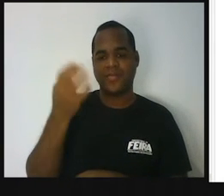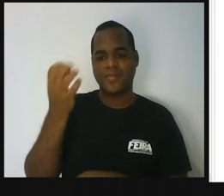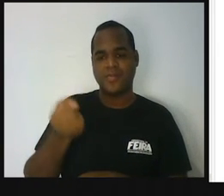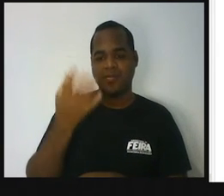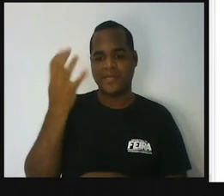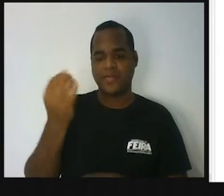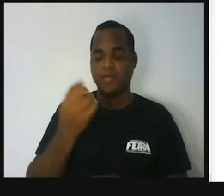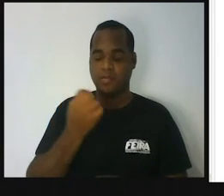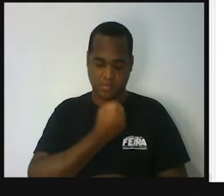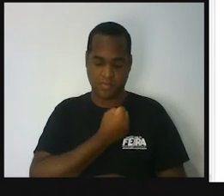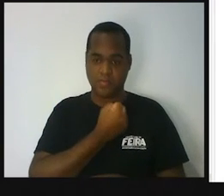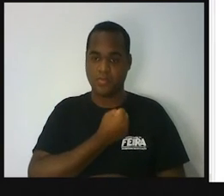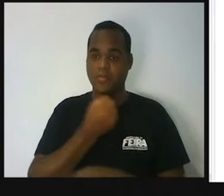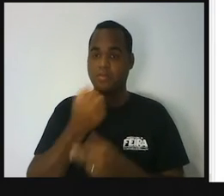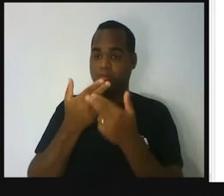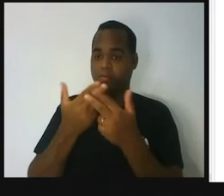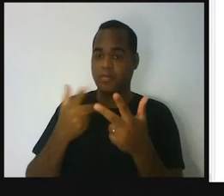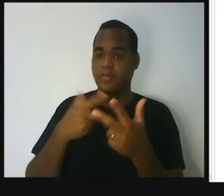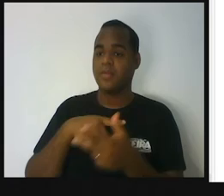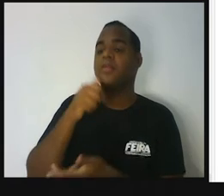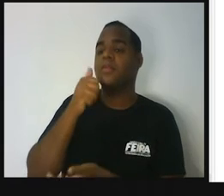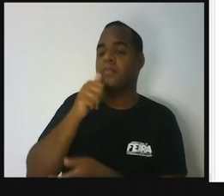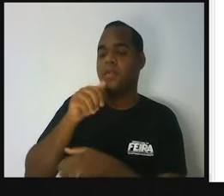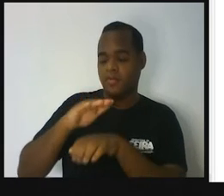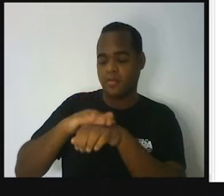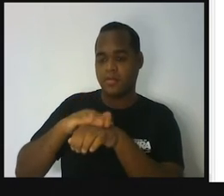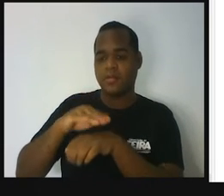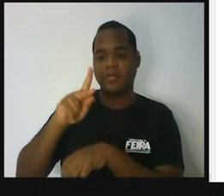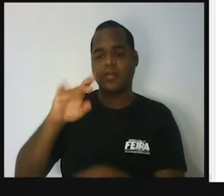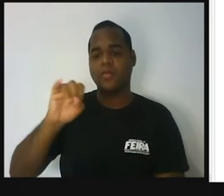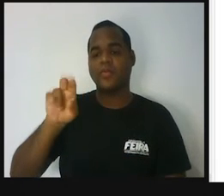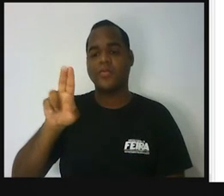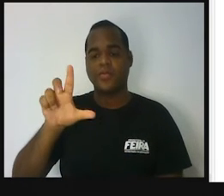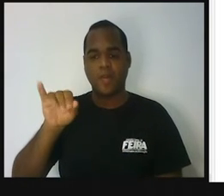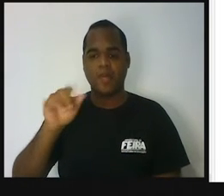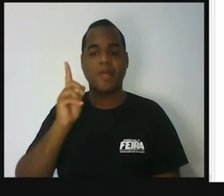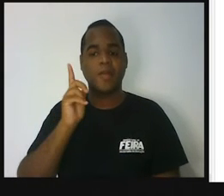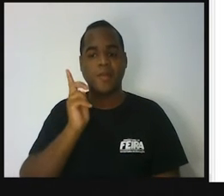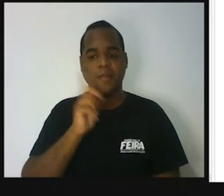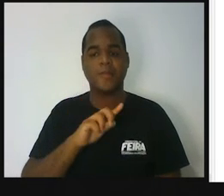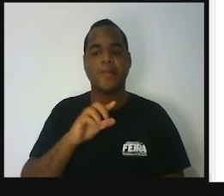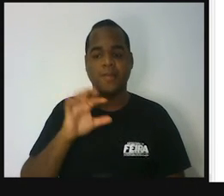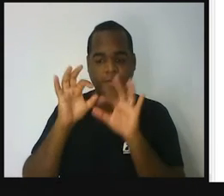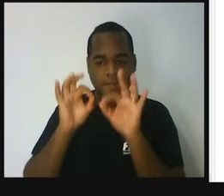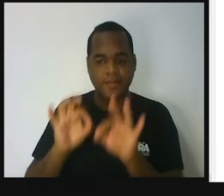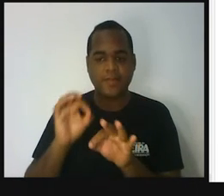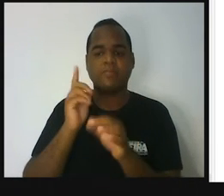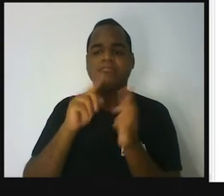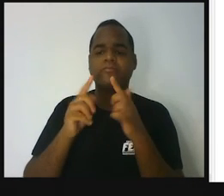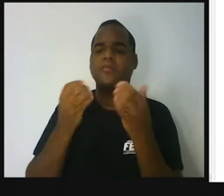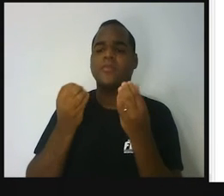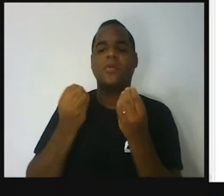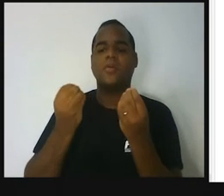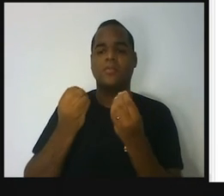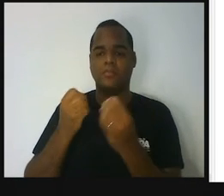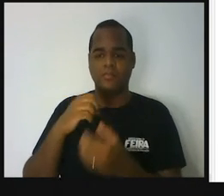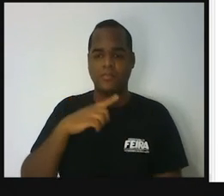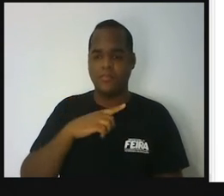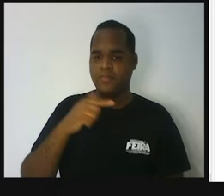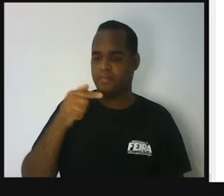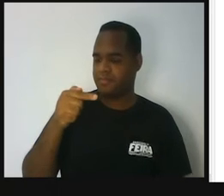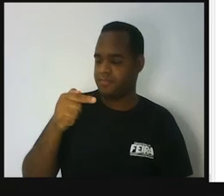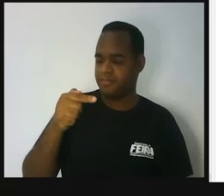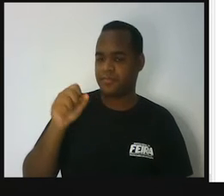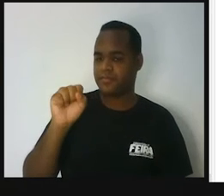faz com que Júlia ganhe a partida nessa rodada? O número sete e o número oito.